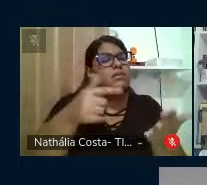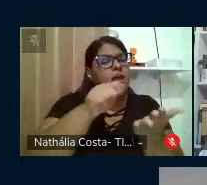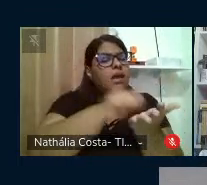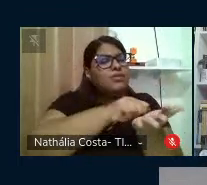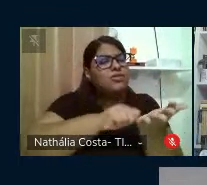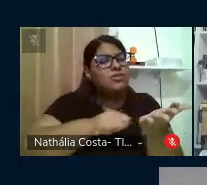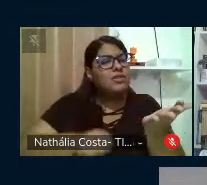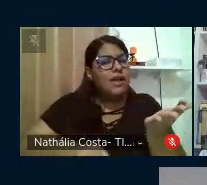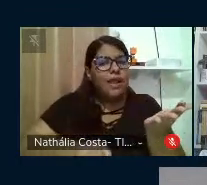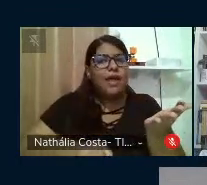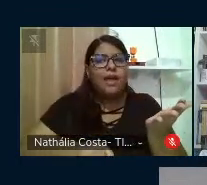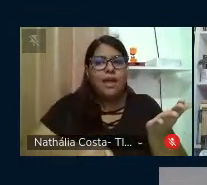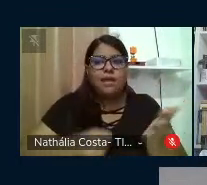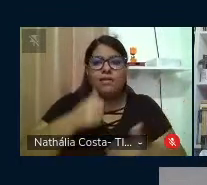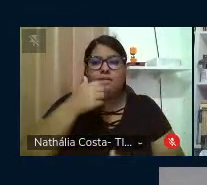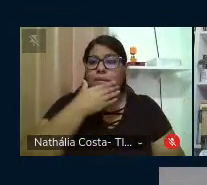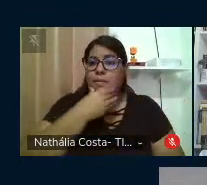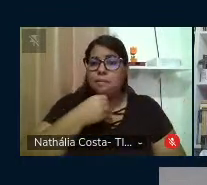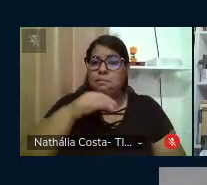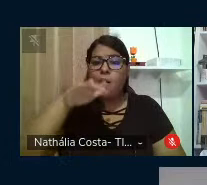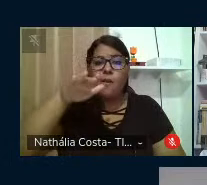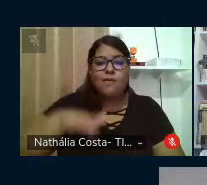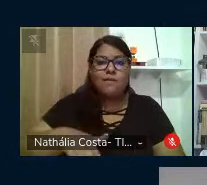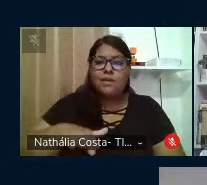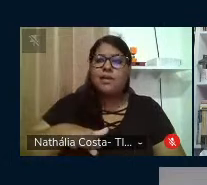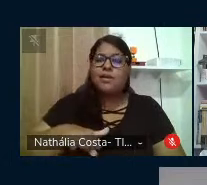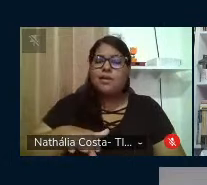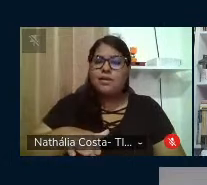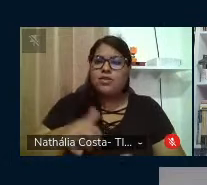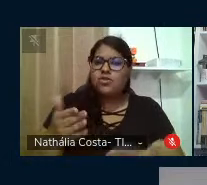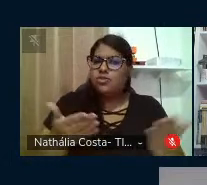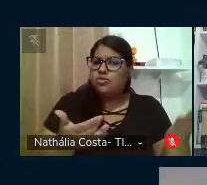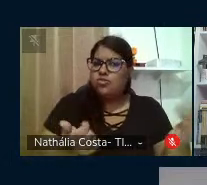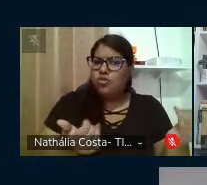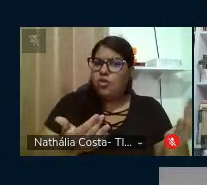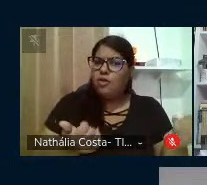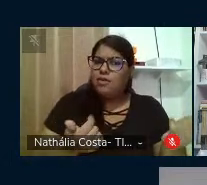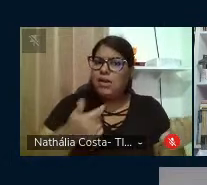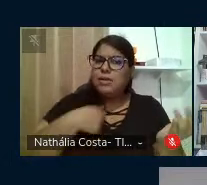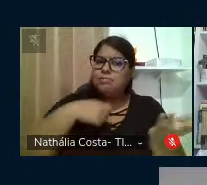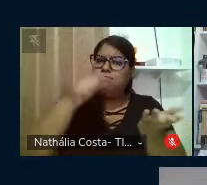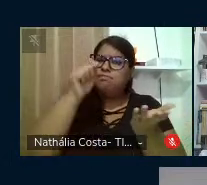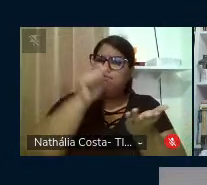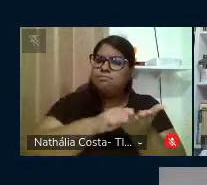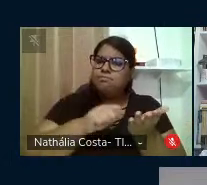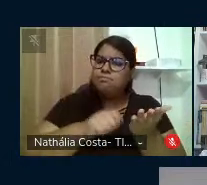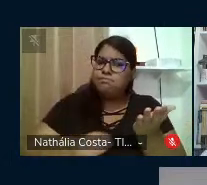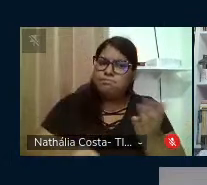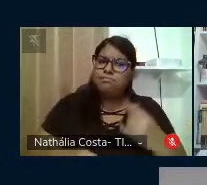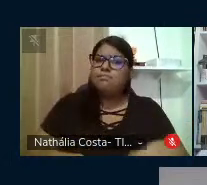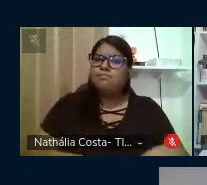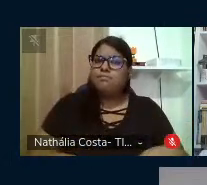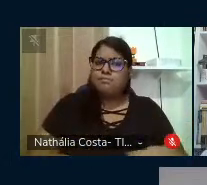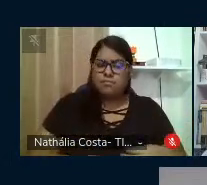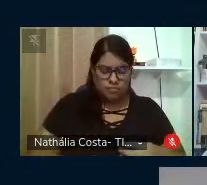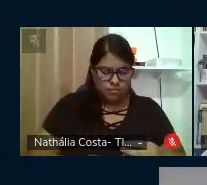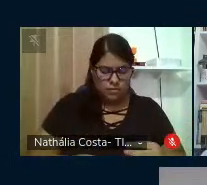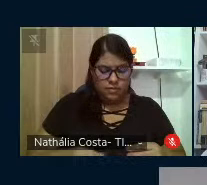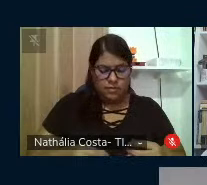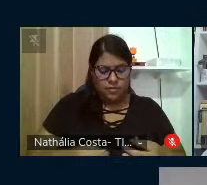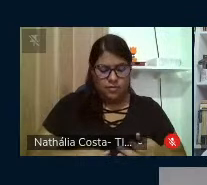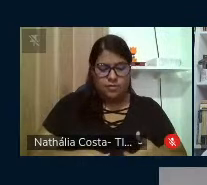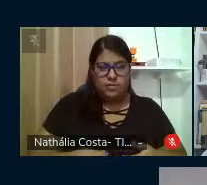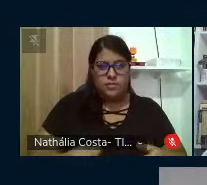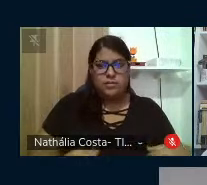criança, jovem? E aí eu fui anotando ainda naquela questão acadêmica,